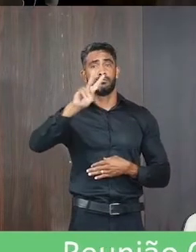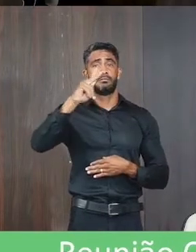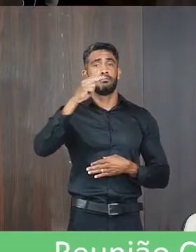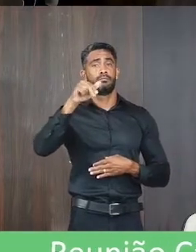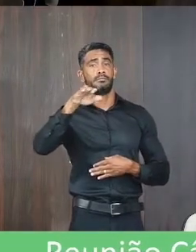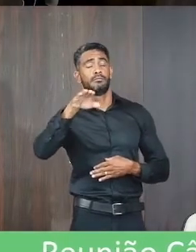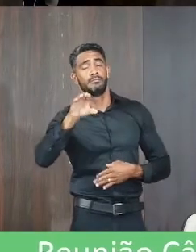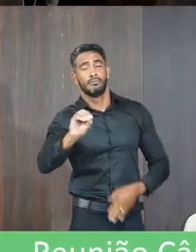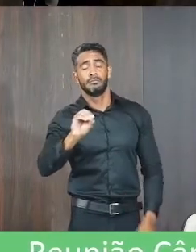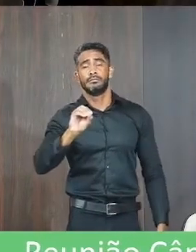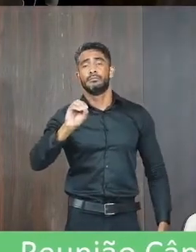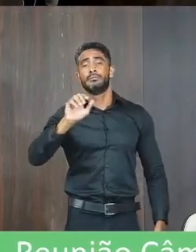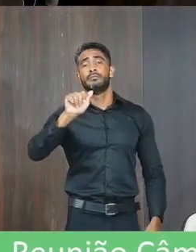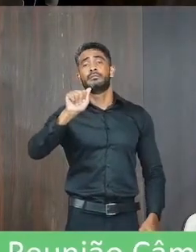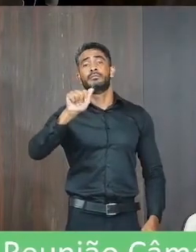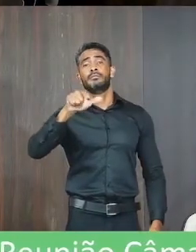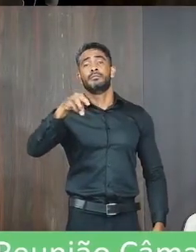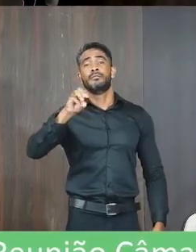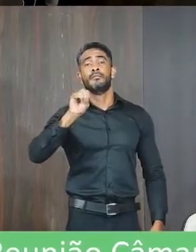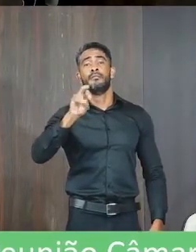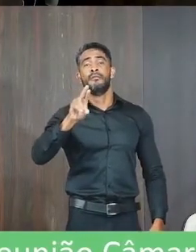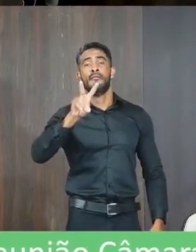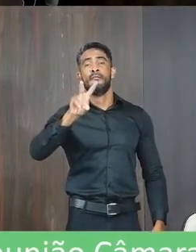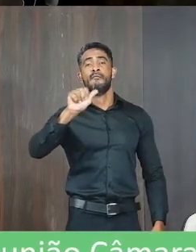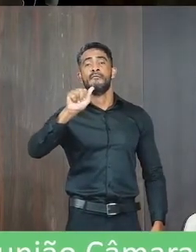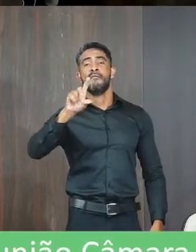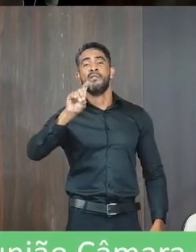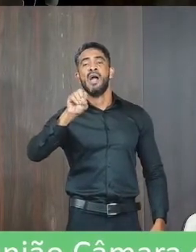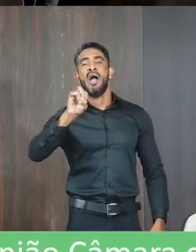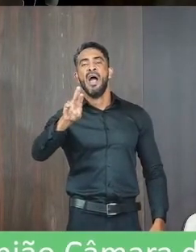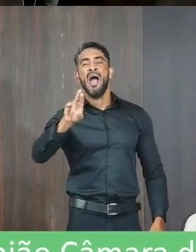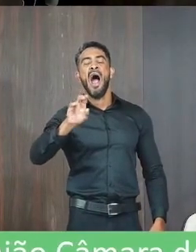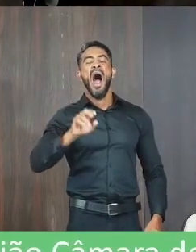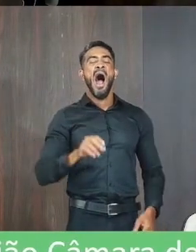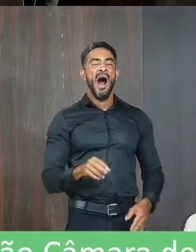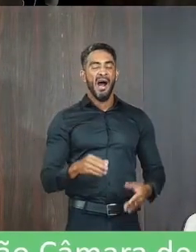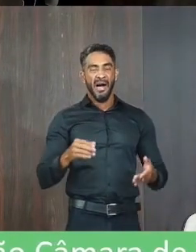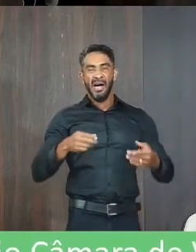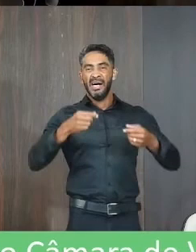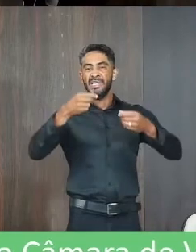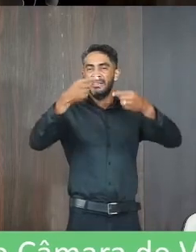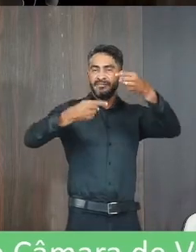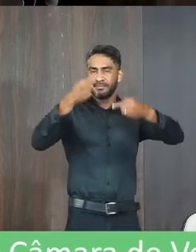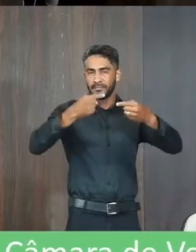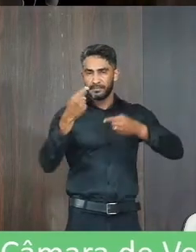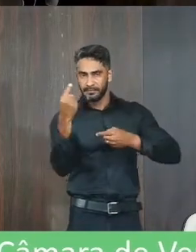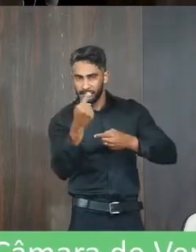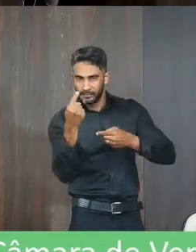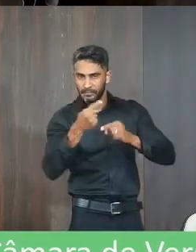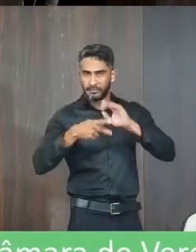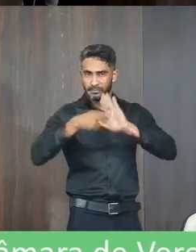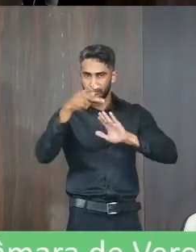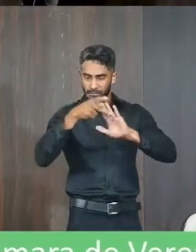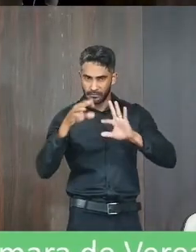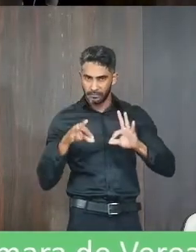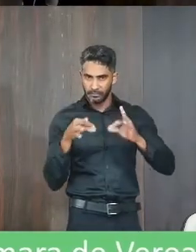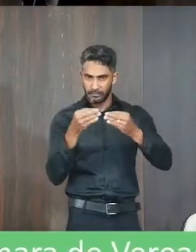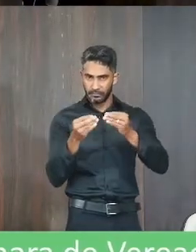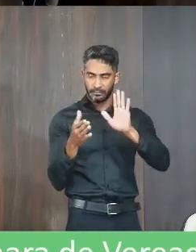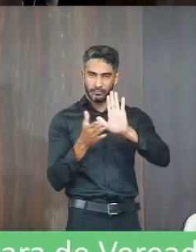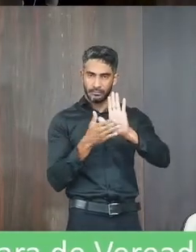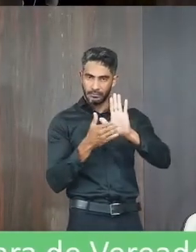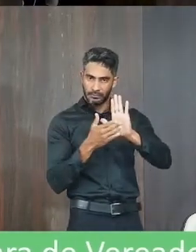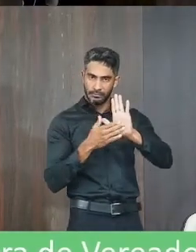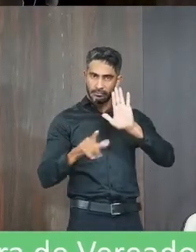Hugo Leonardo Dias Cares, Almídia Santos e Valdeir do Santo Silva. Em discussão, em primeiro turno, foi aprovada por unanimidade a proposta da